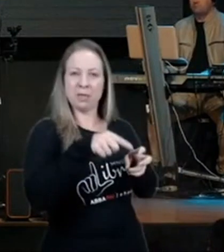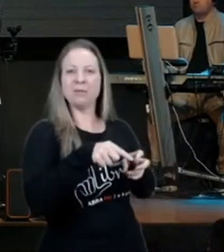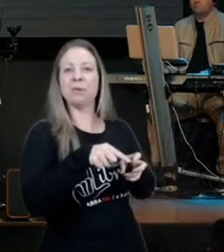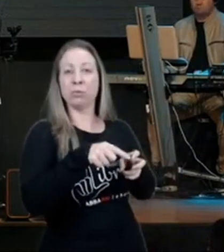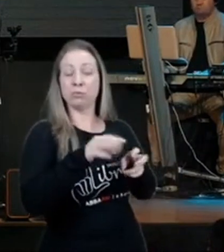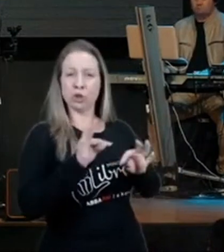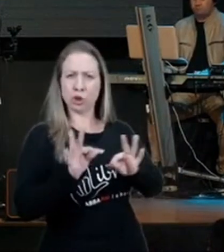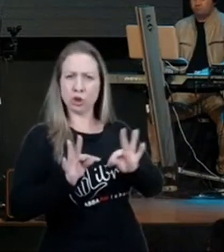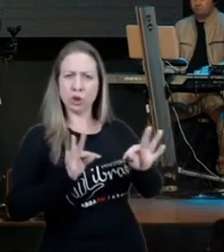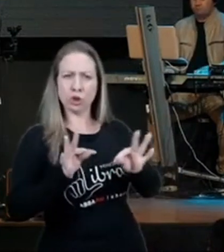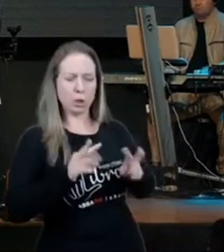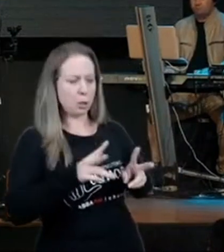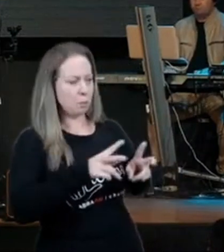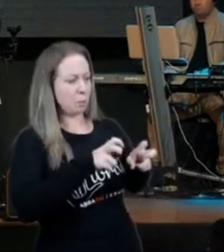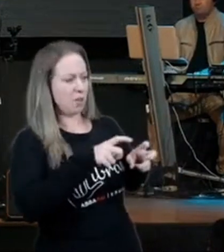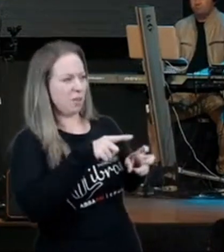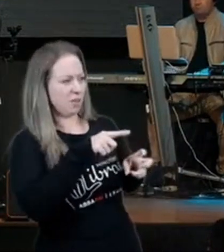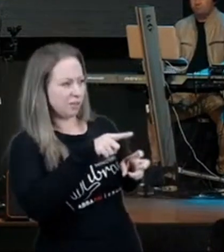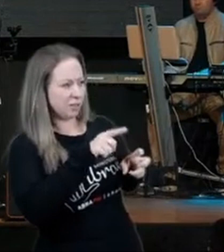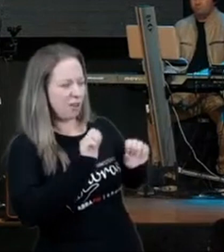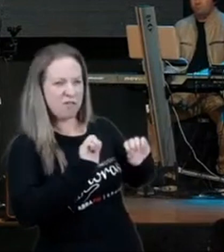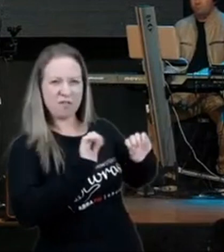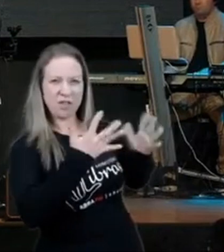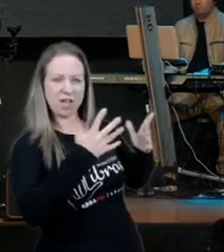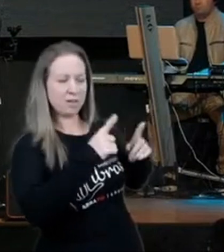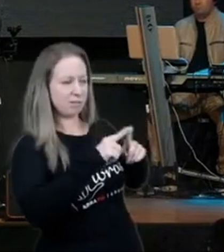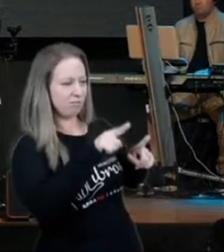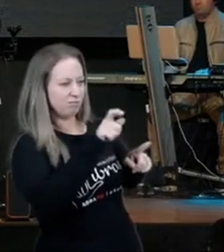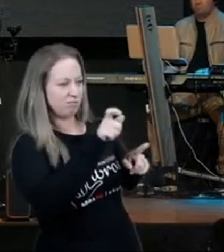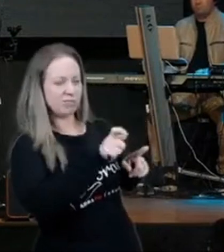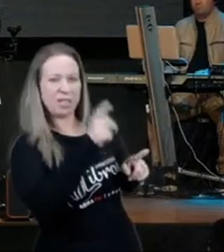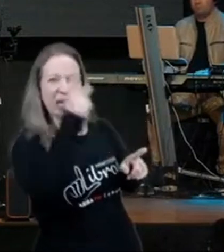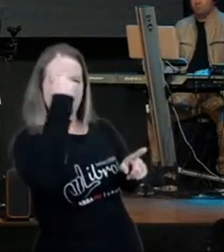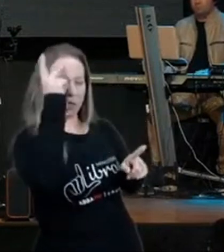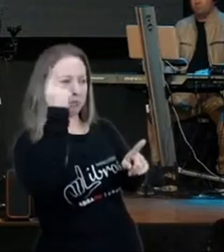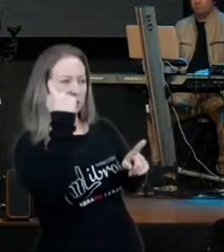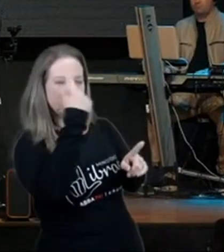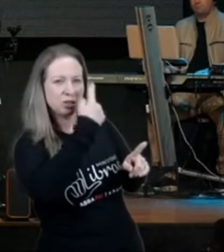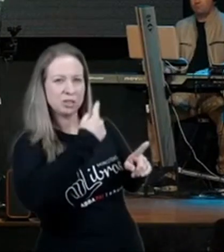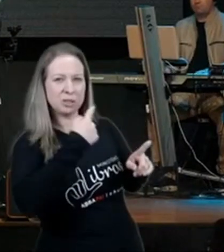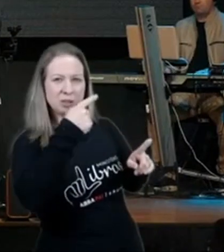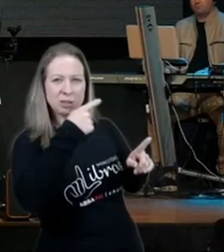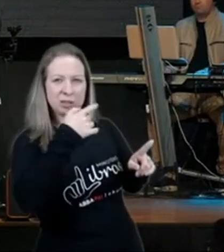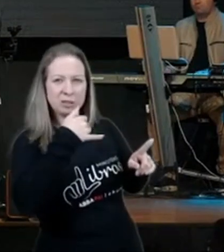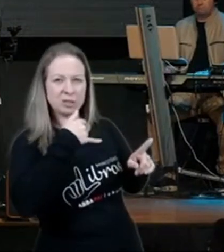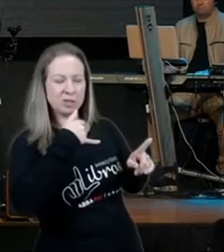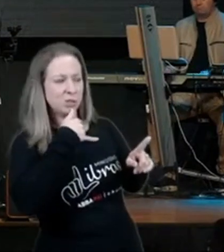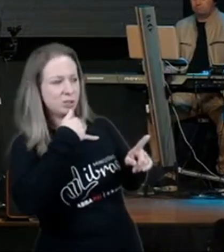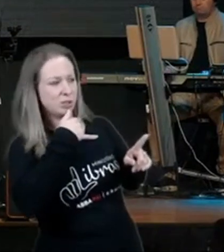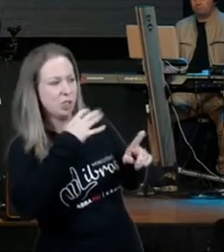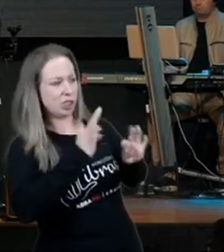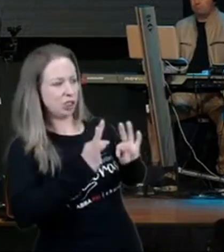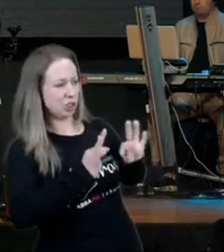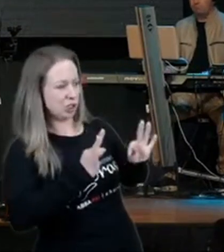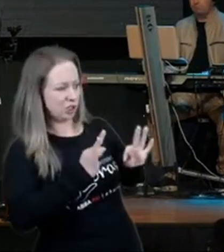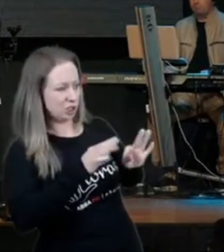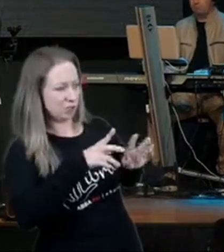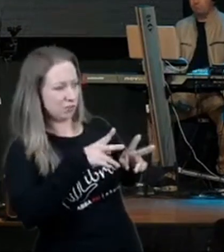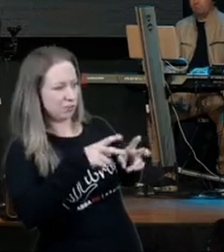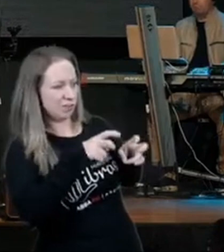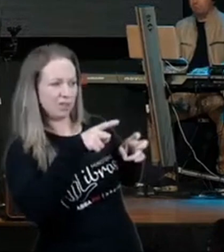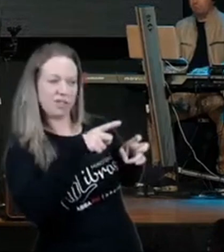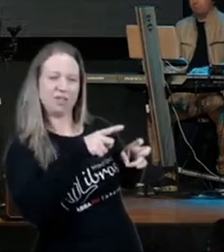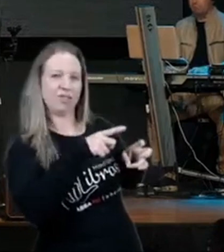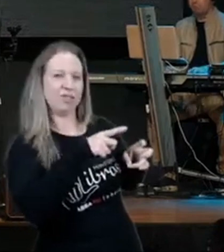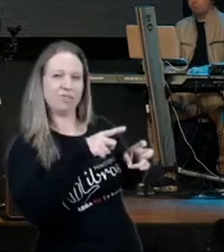Tito percebe um semblante caído, Tito percebe um casamento em ruínas, Tito percebe que você não está